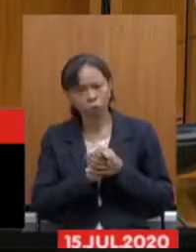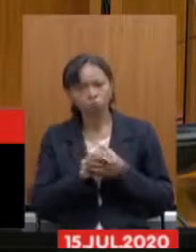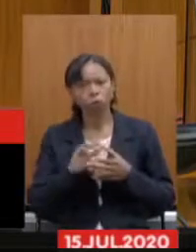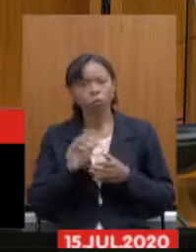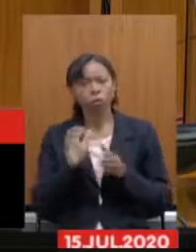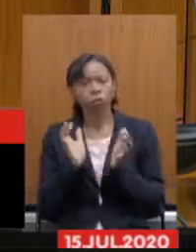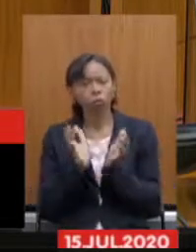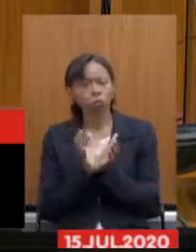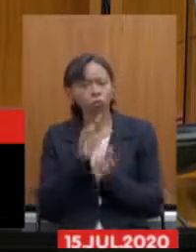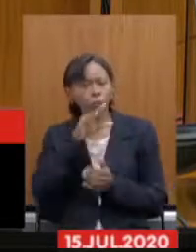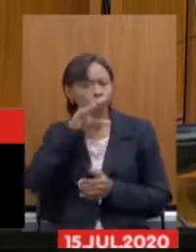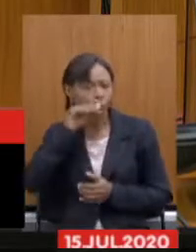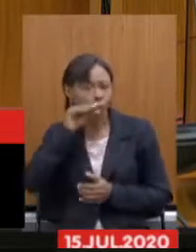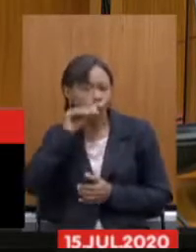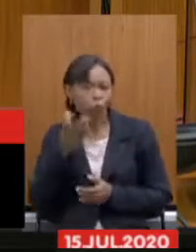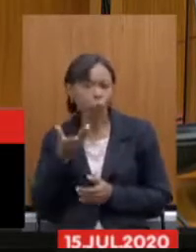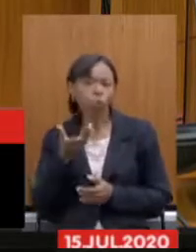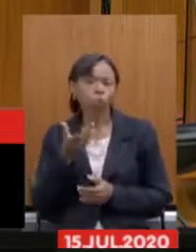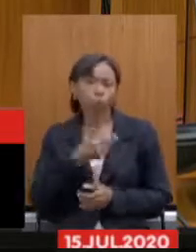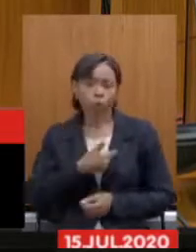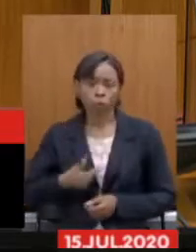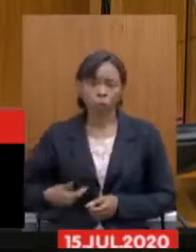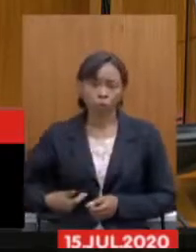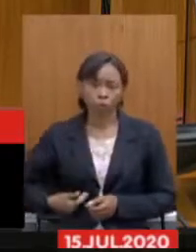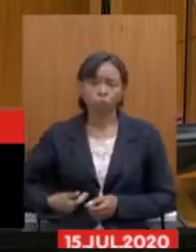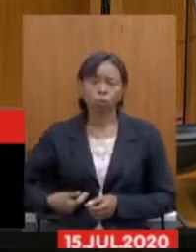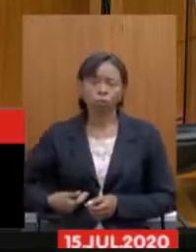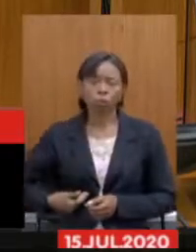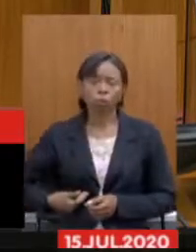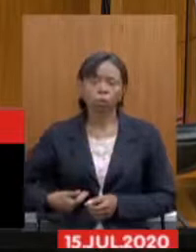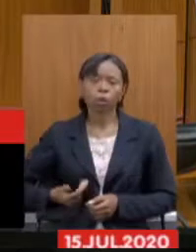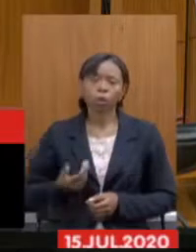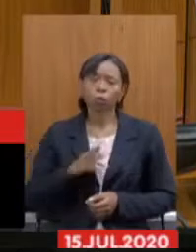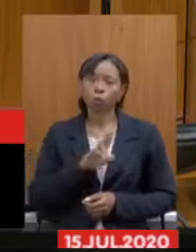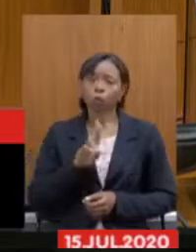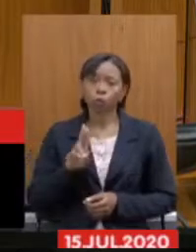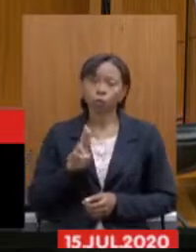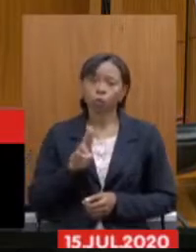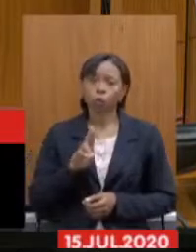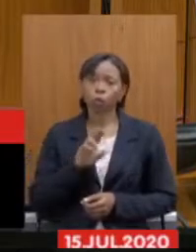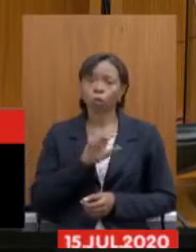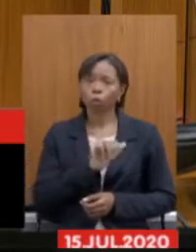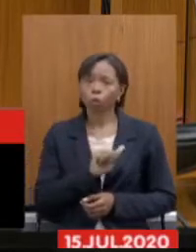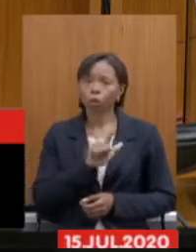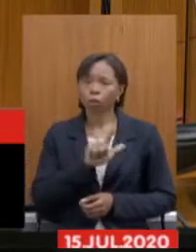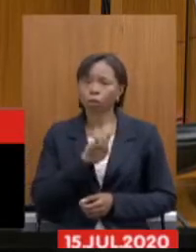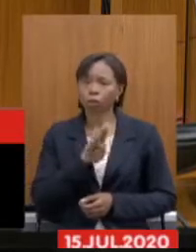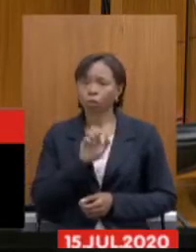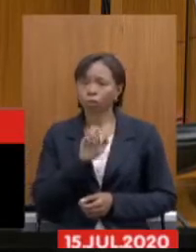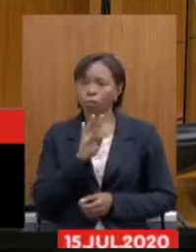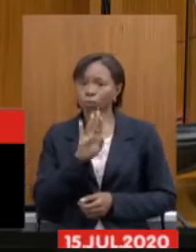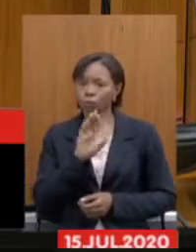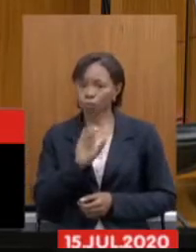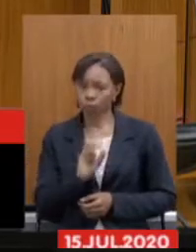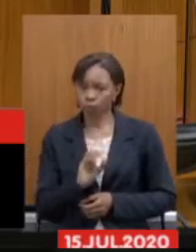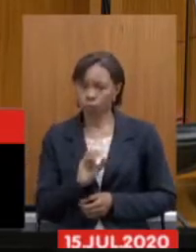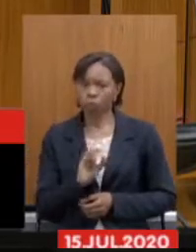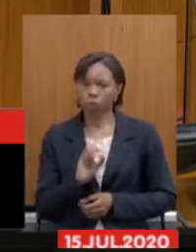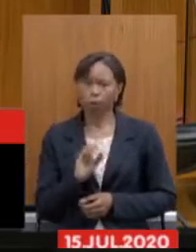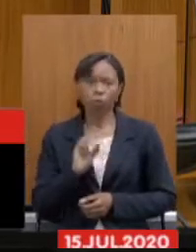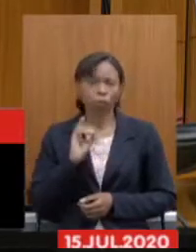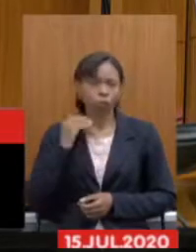públicos, na pessoa do desembargador Alberto Diniz, da nossa instituição co-irmã da Amagis.